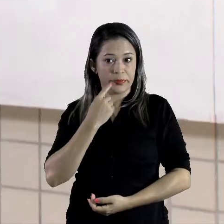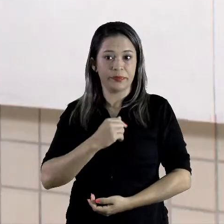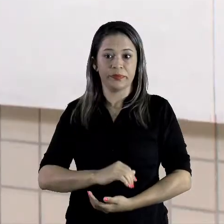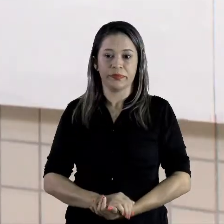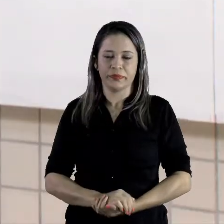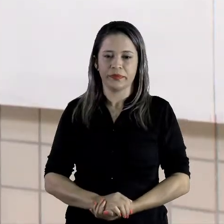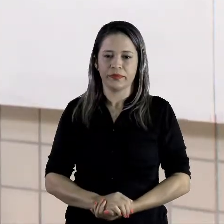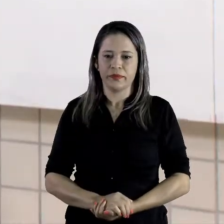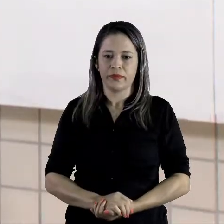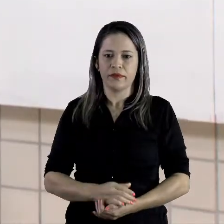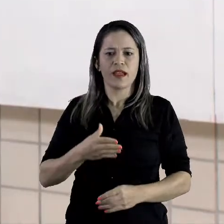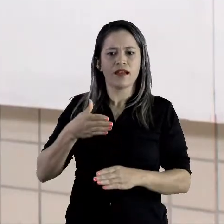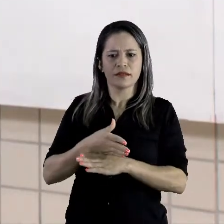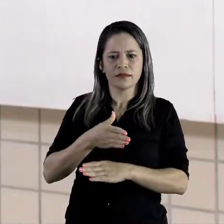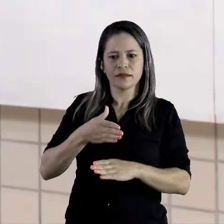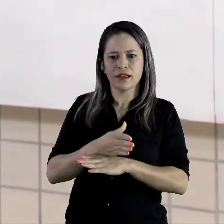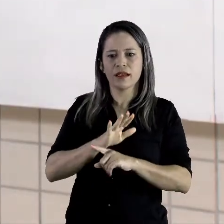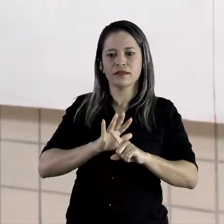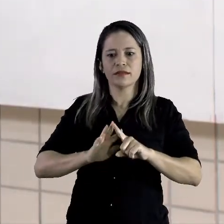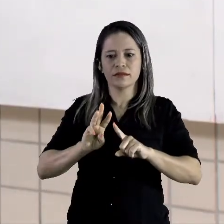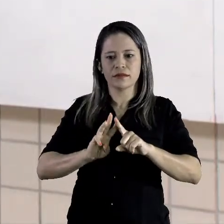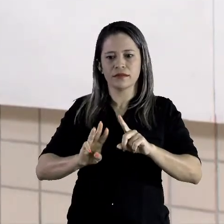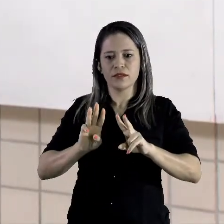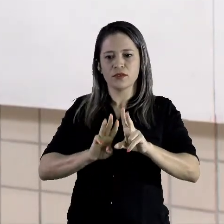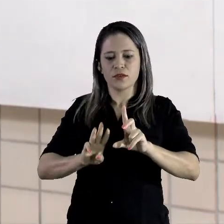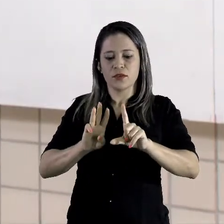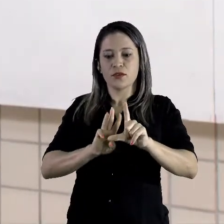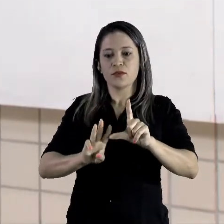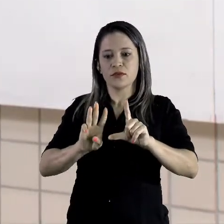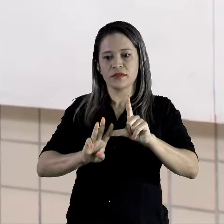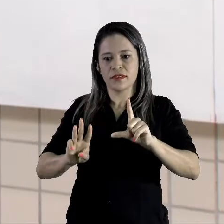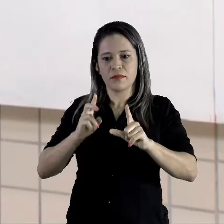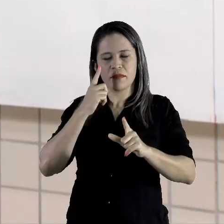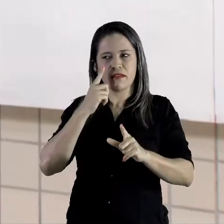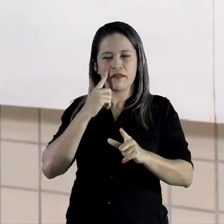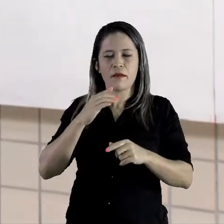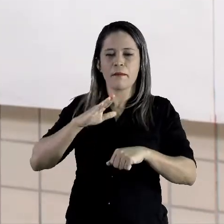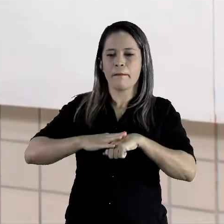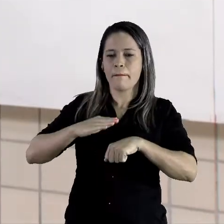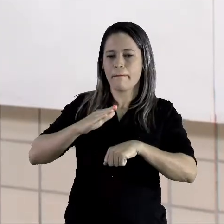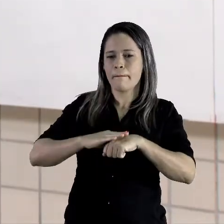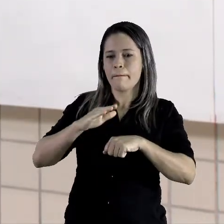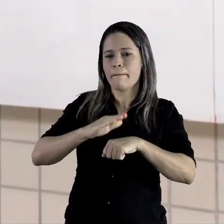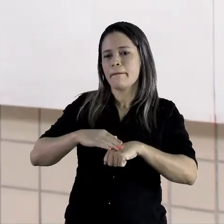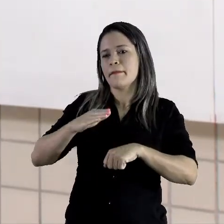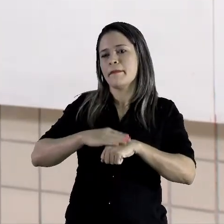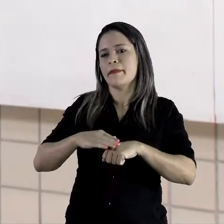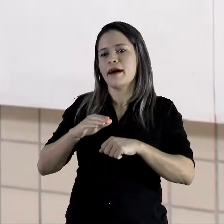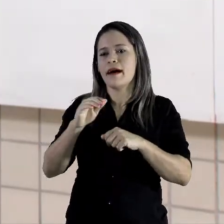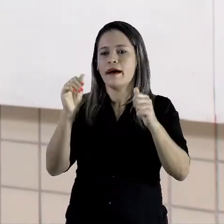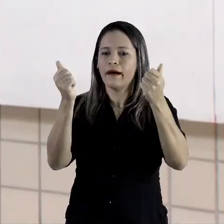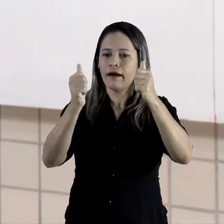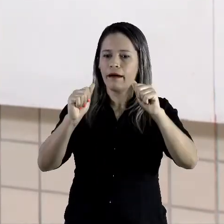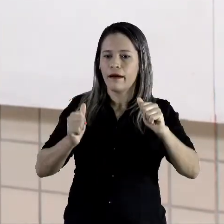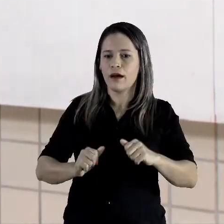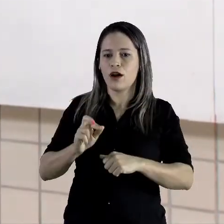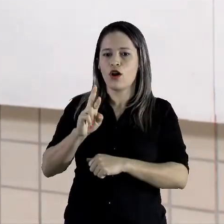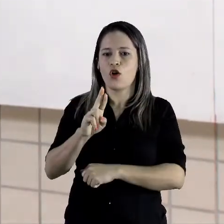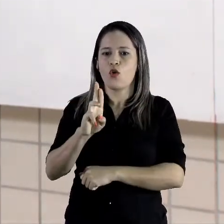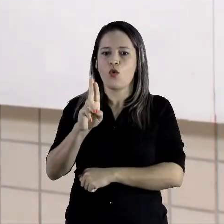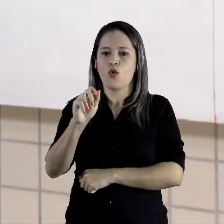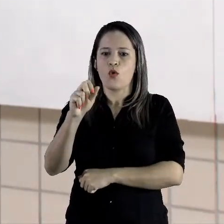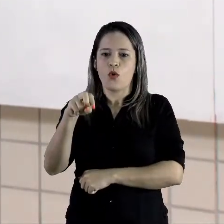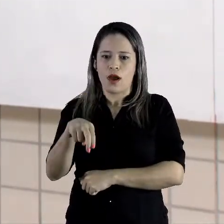Acesse o site que está aí na sua portila para conhecer mais obras do artista Juan Miró.